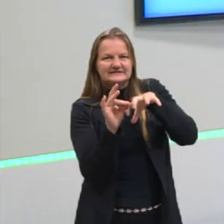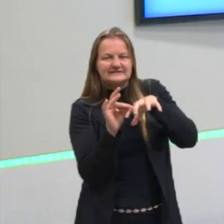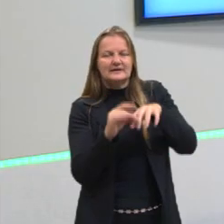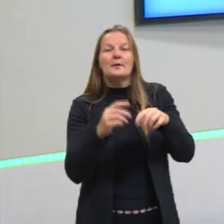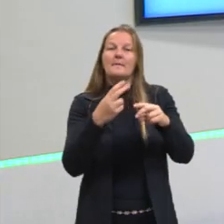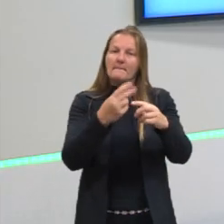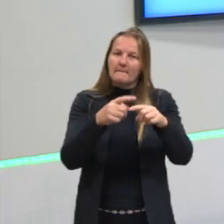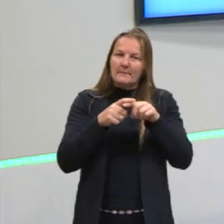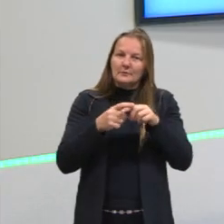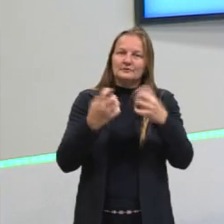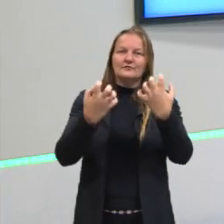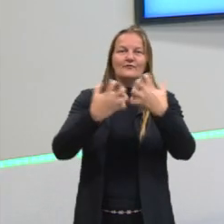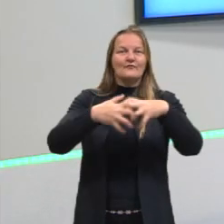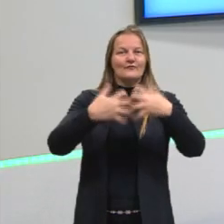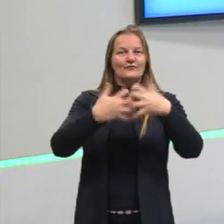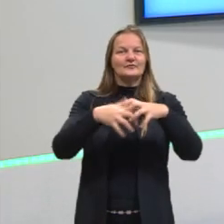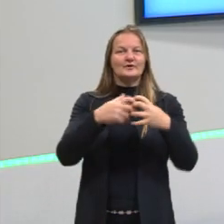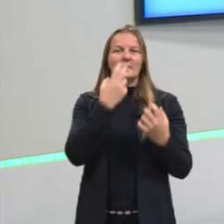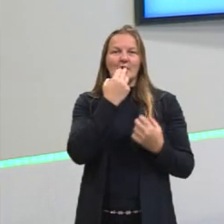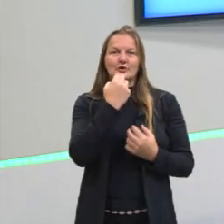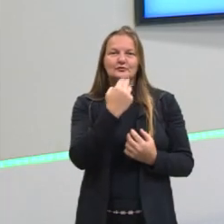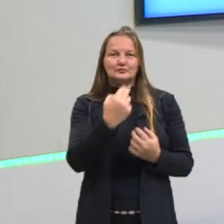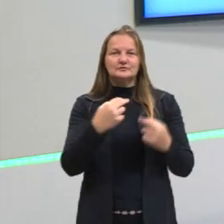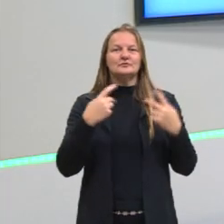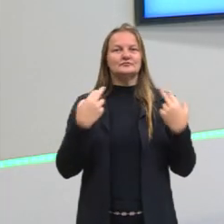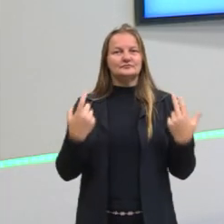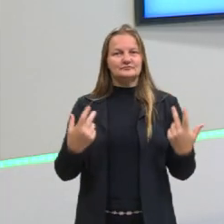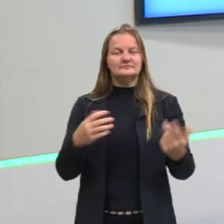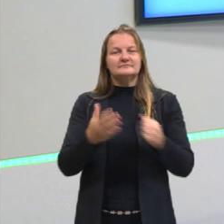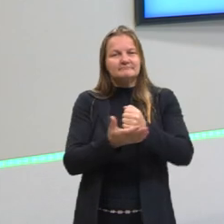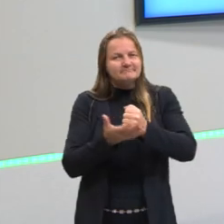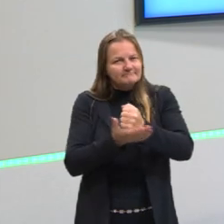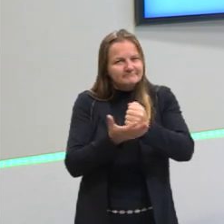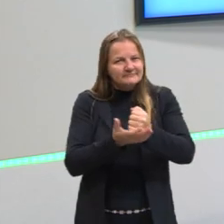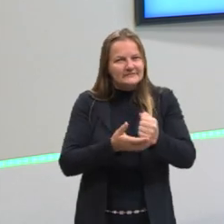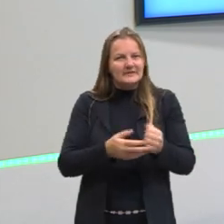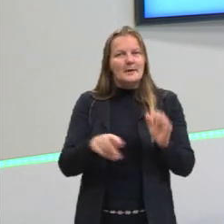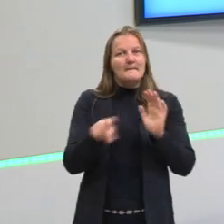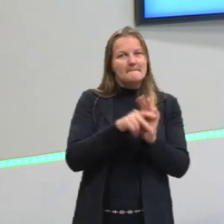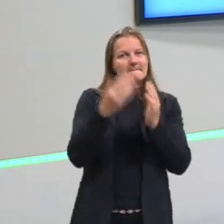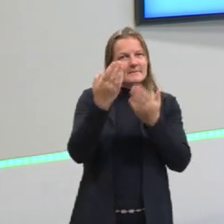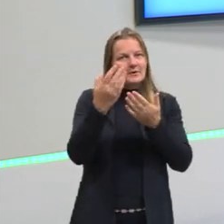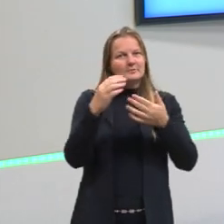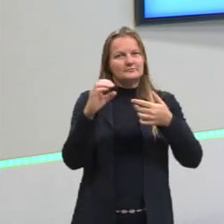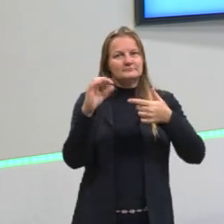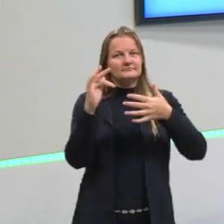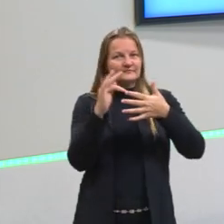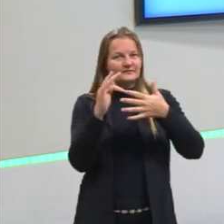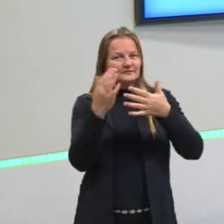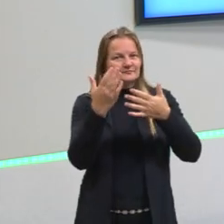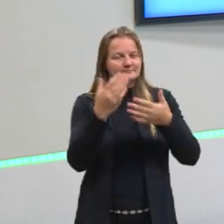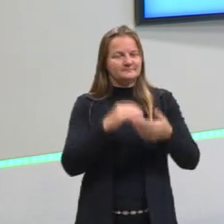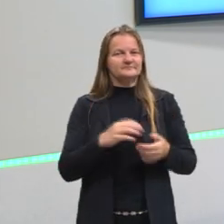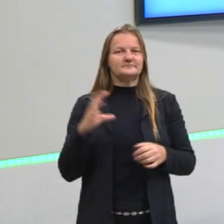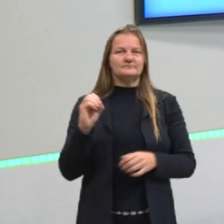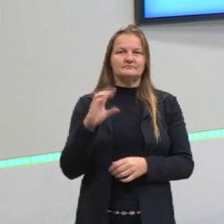assim que é a nutrição, né? A alimentação básica dos indivíduos do filo quinidário.